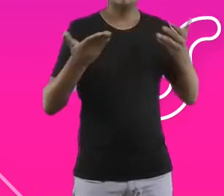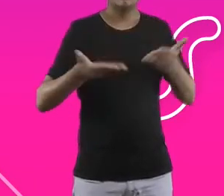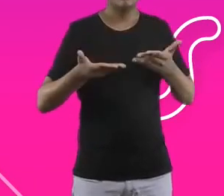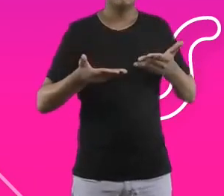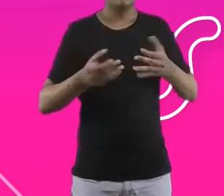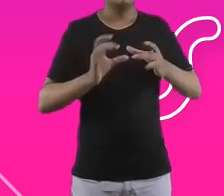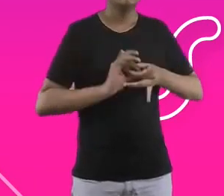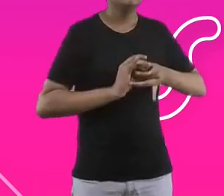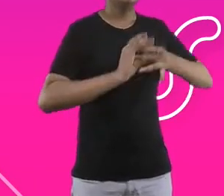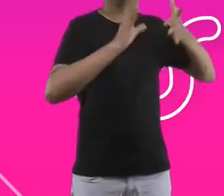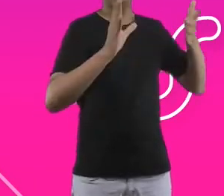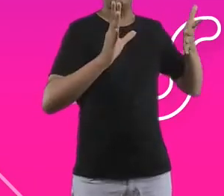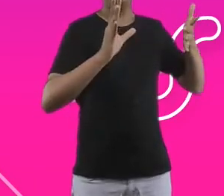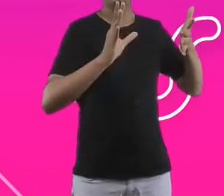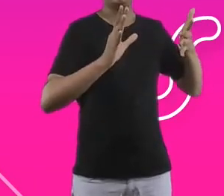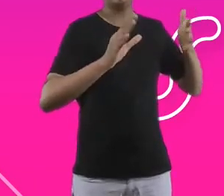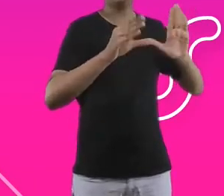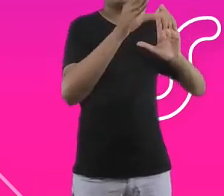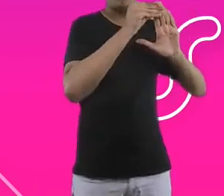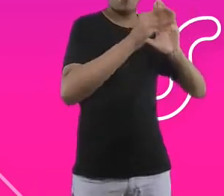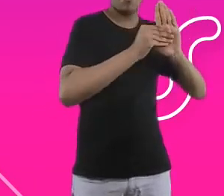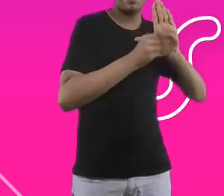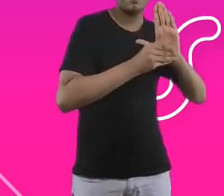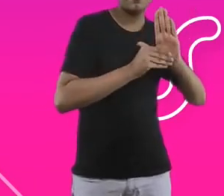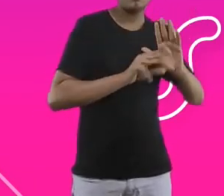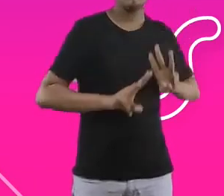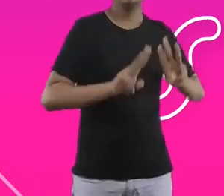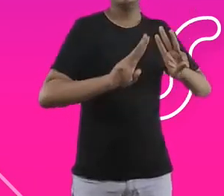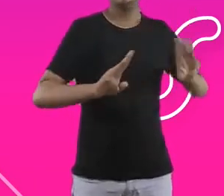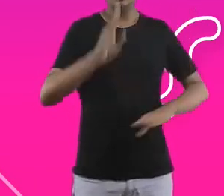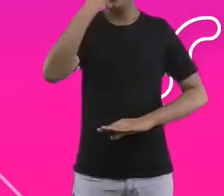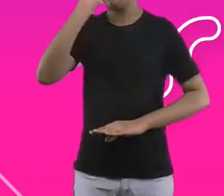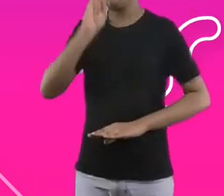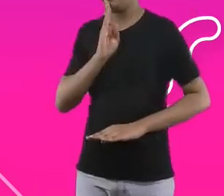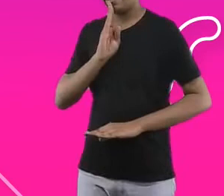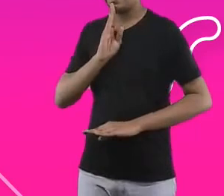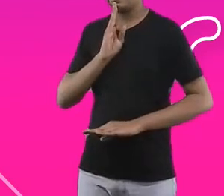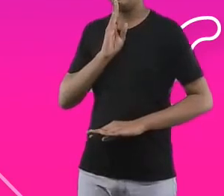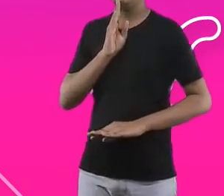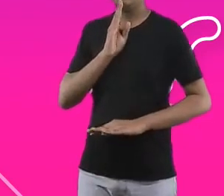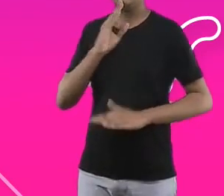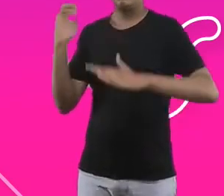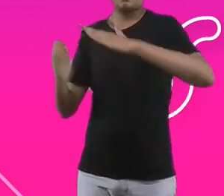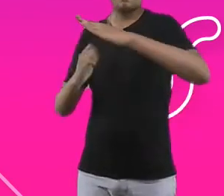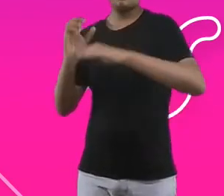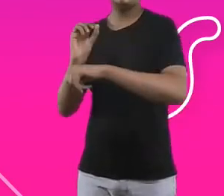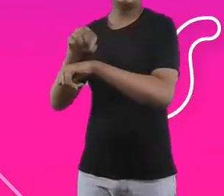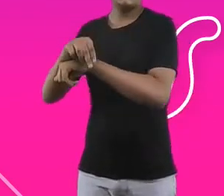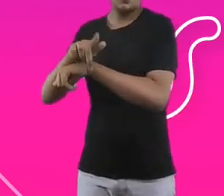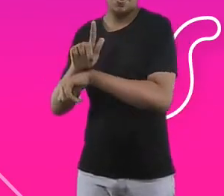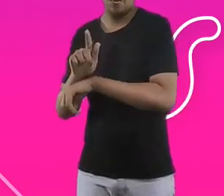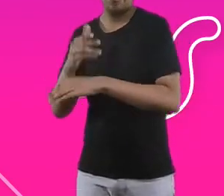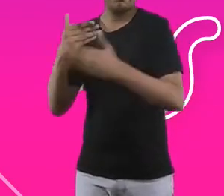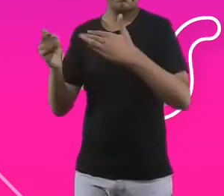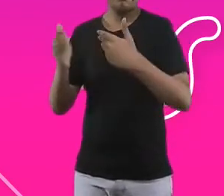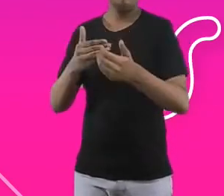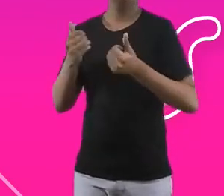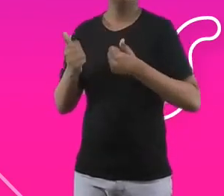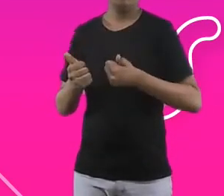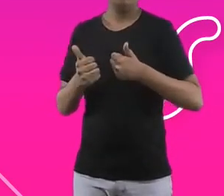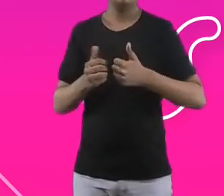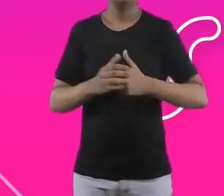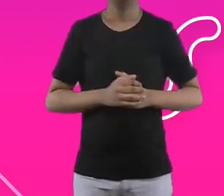do Brasil. Então, esse conteúdo é gratuito. Se quiser, querendo acessar, pode. E a gente também está construindo coisa nova para colocar, tá?